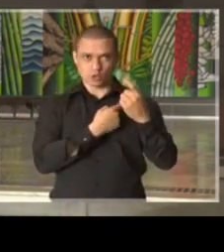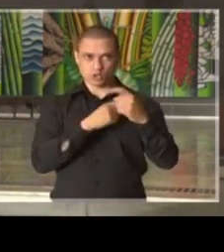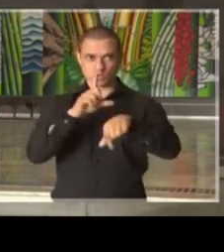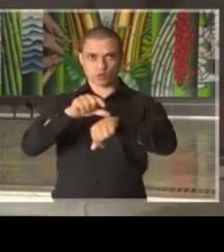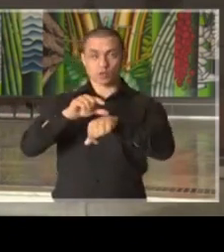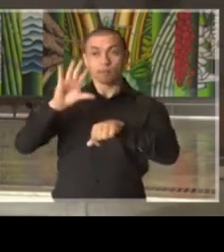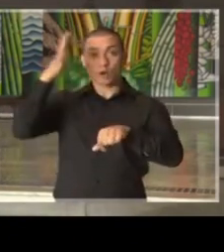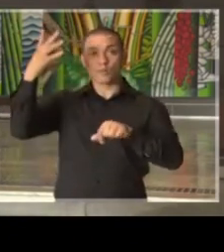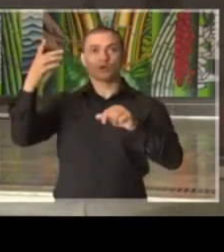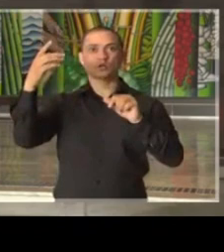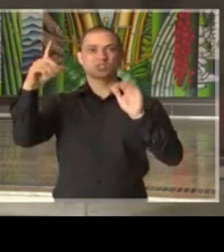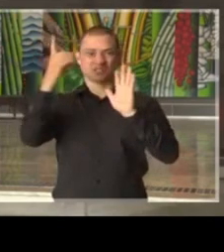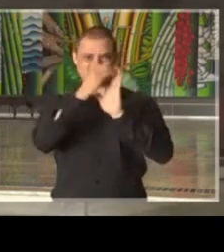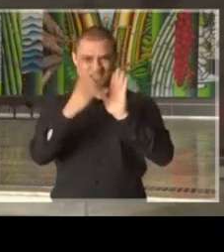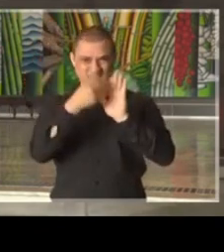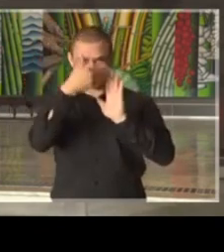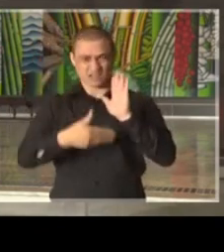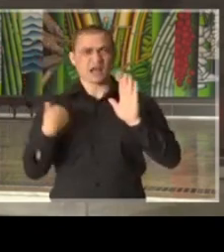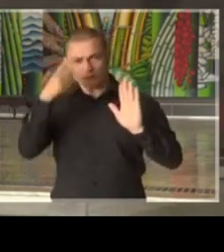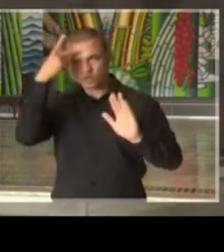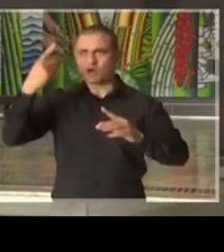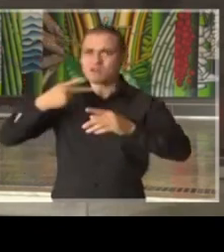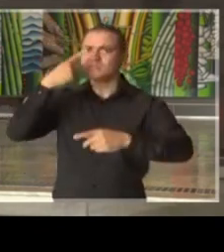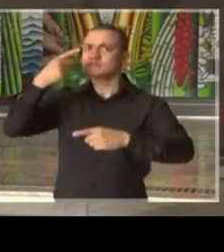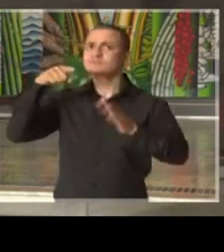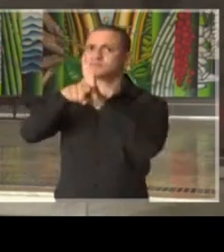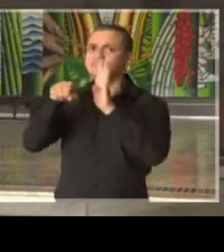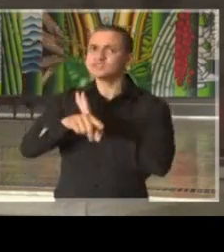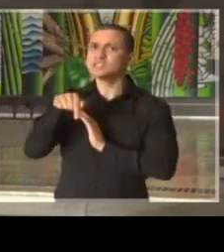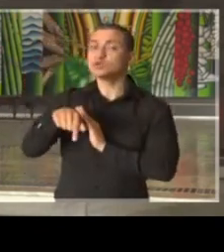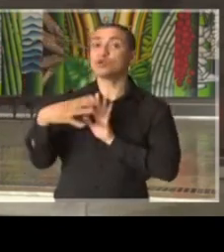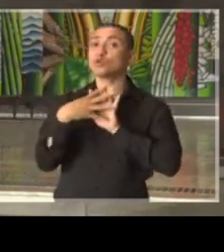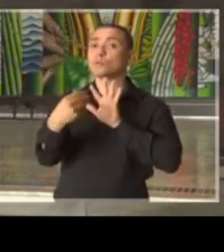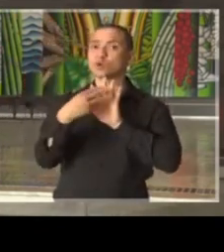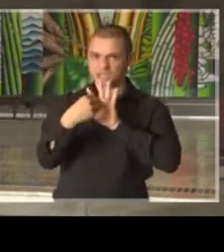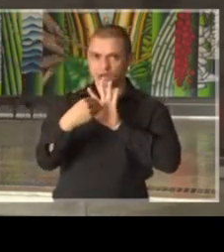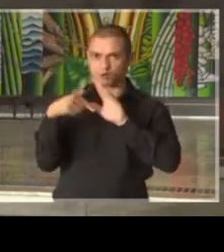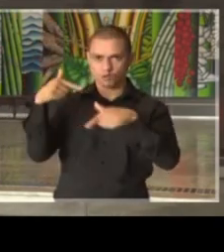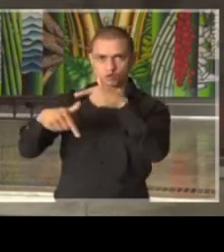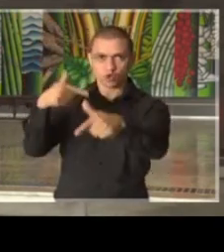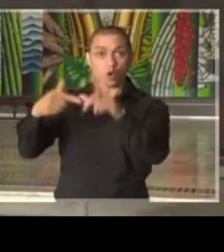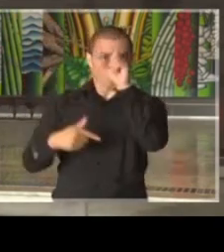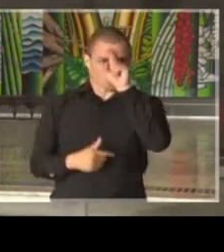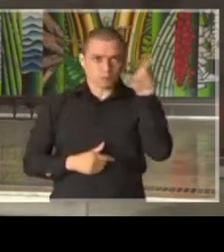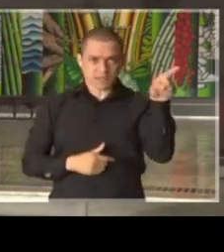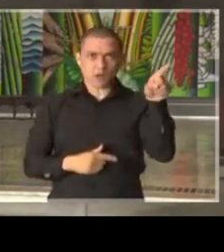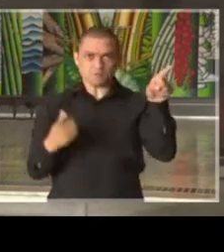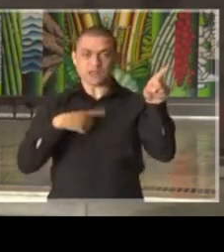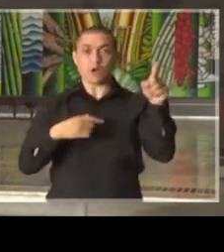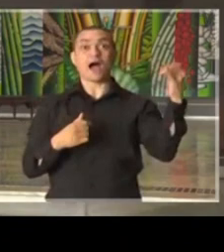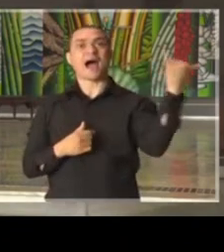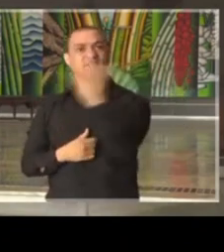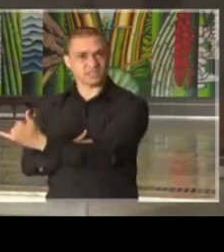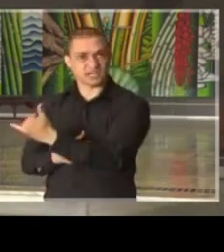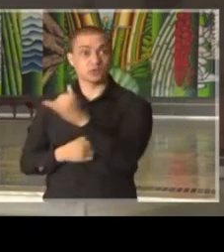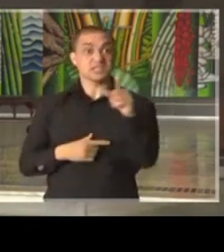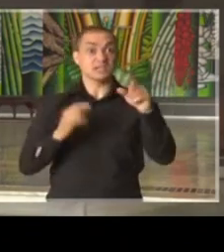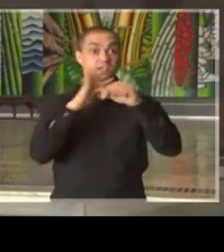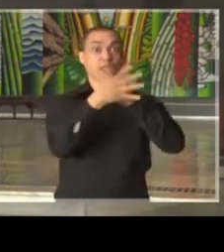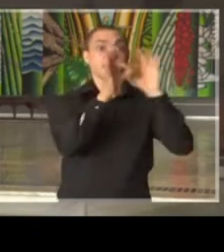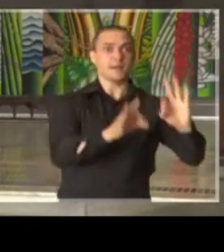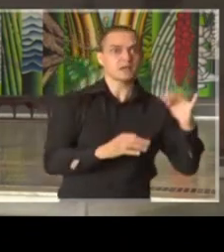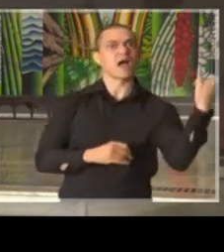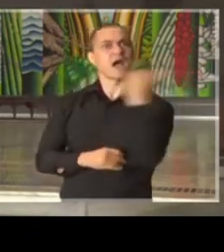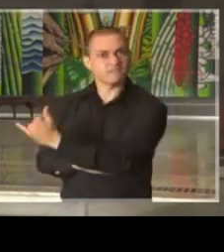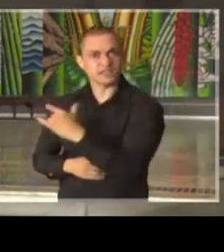subnotificação, eu que a gente vem questionando isso, o modelo está funcionando, os hospitais estão notificando com mais agilidade, ainda há